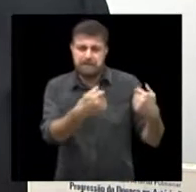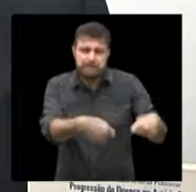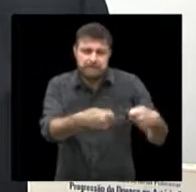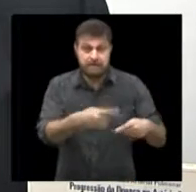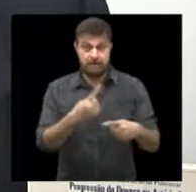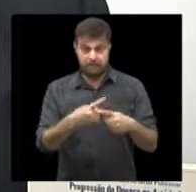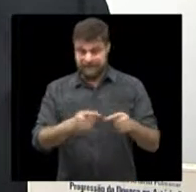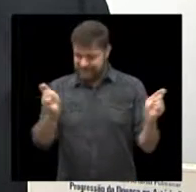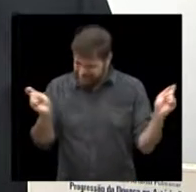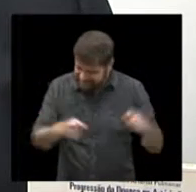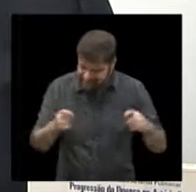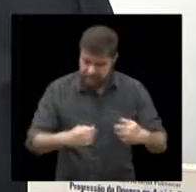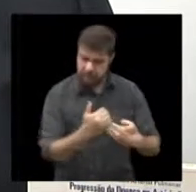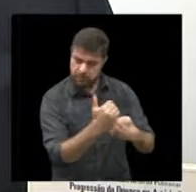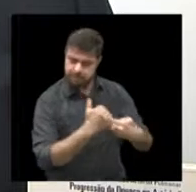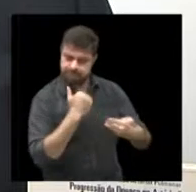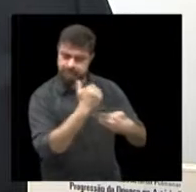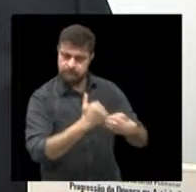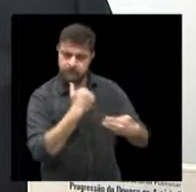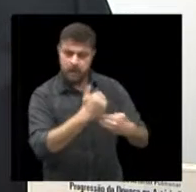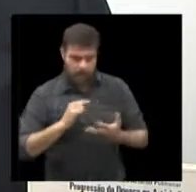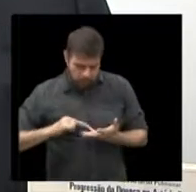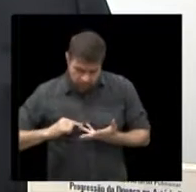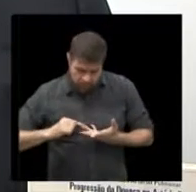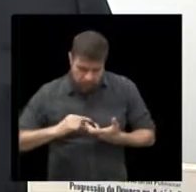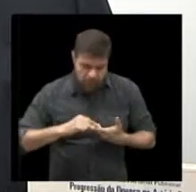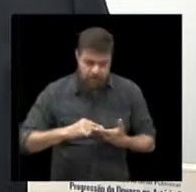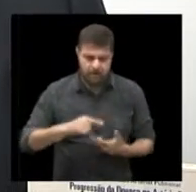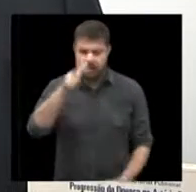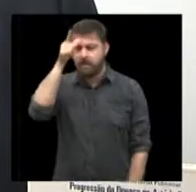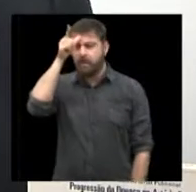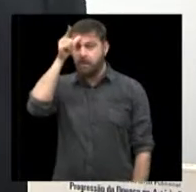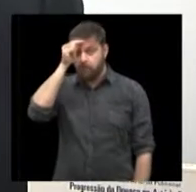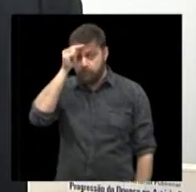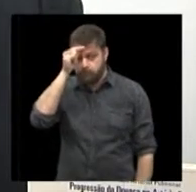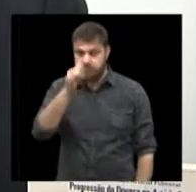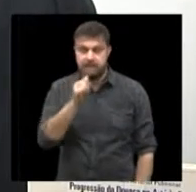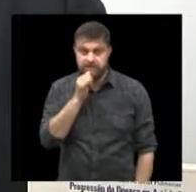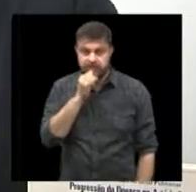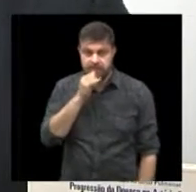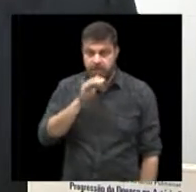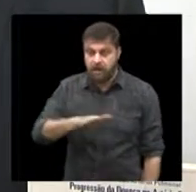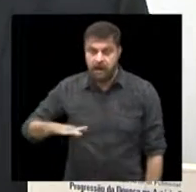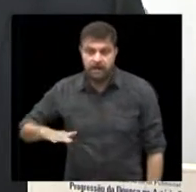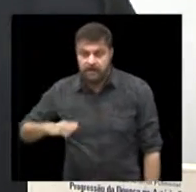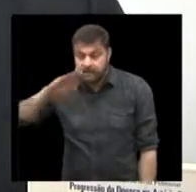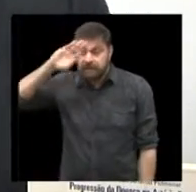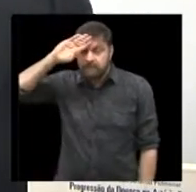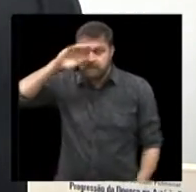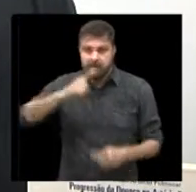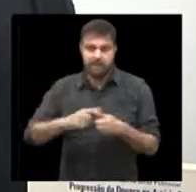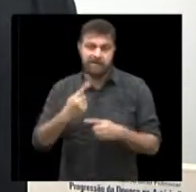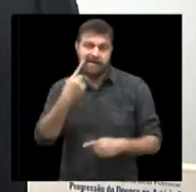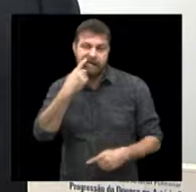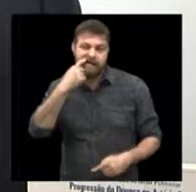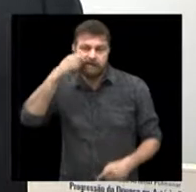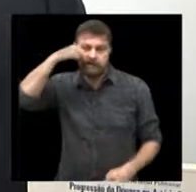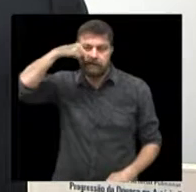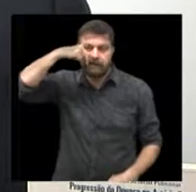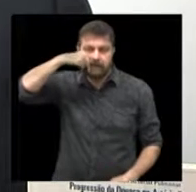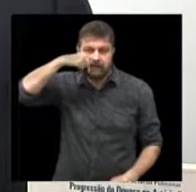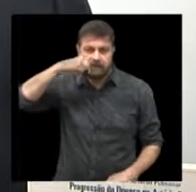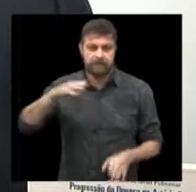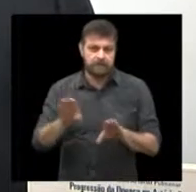através de orientações, você vai estar com esse caso resolvido. Quantas crianças têm febre porque estão nascendo um dente? Verdade. Né?